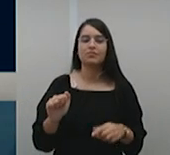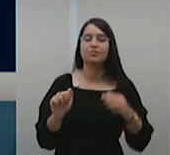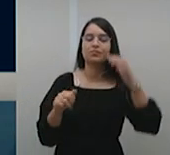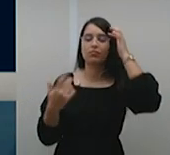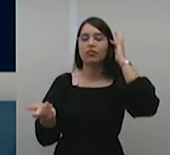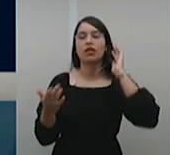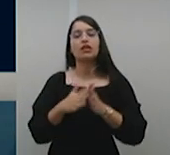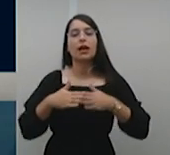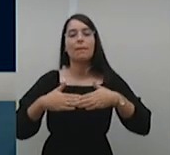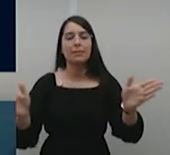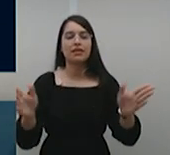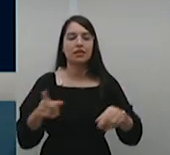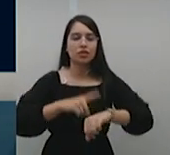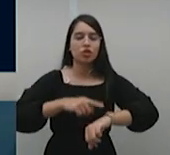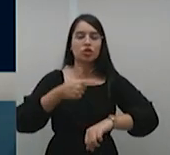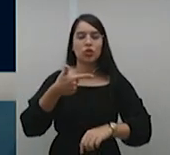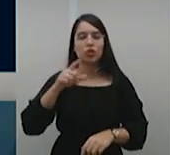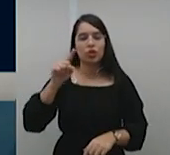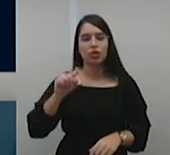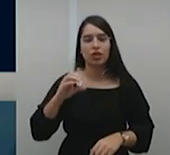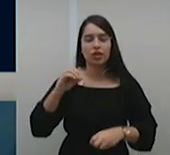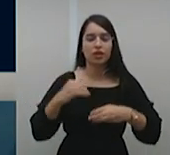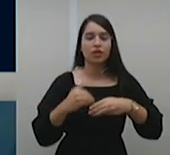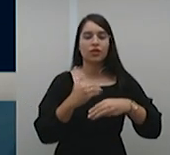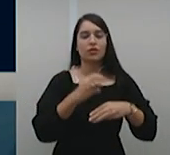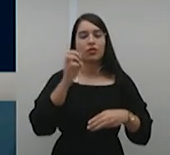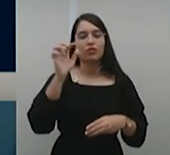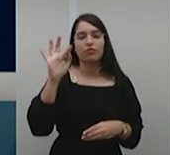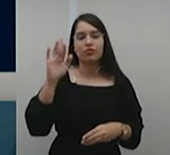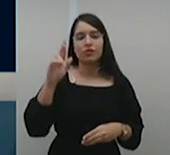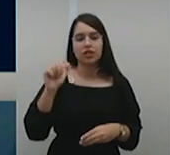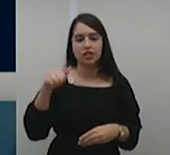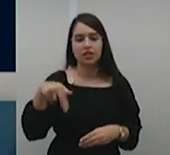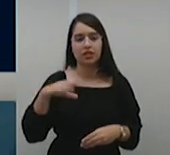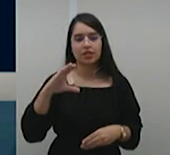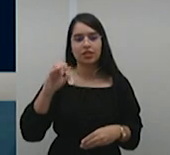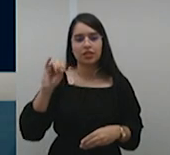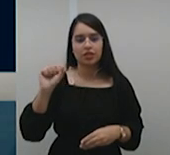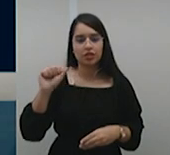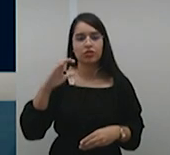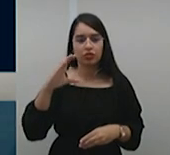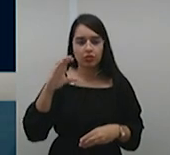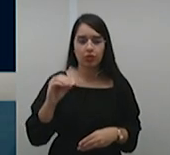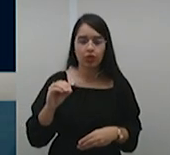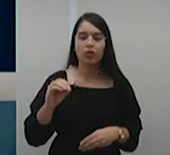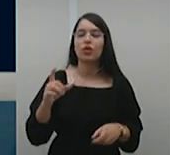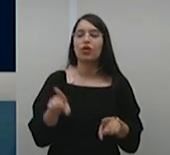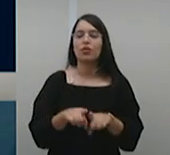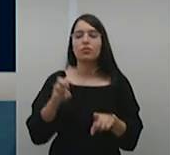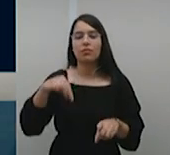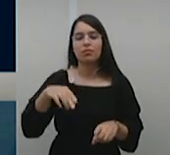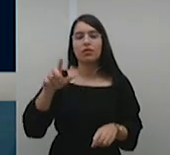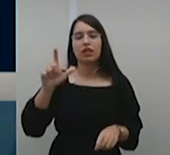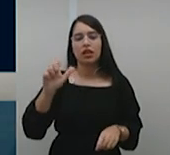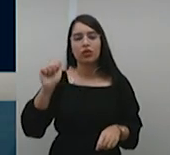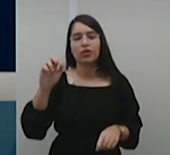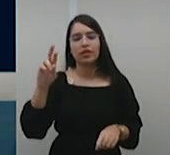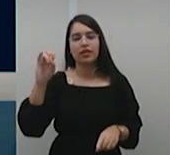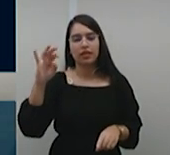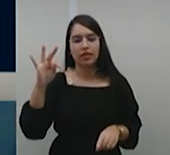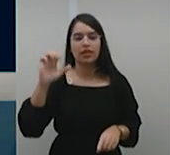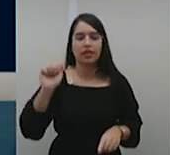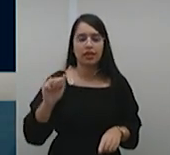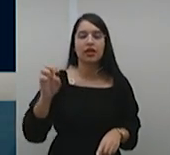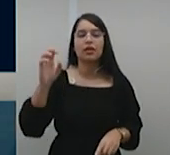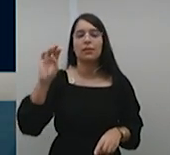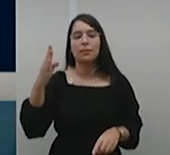excelentíssimos senhores ministros Francisco Falcão, Nancy Andrigue, Laurita Vaz, João Otávio de Noronha, Humberto Martins, Hermann Benjamin, Og Fernandes, Luiz Felipe